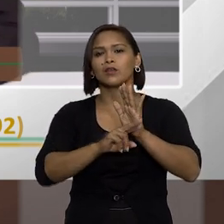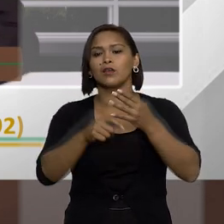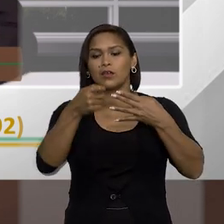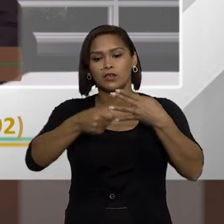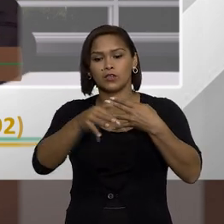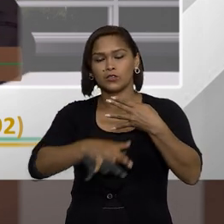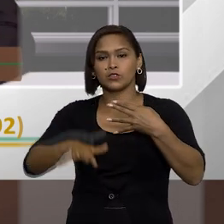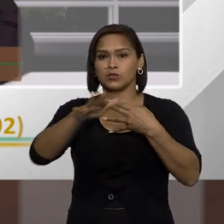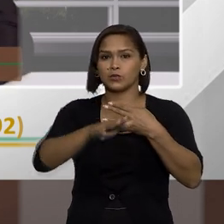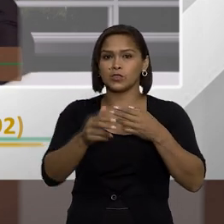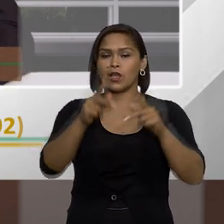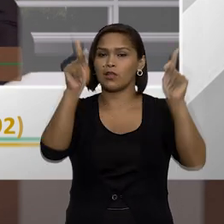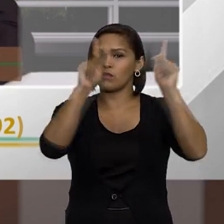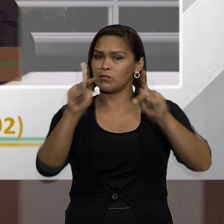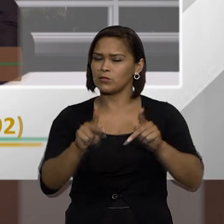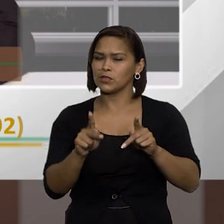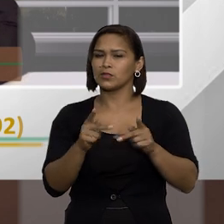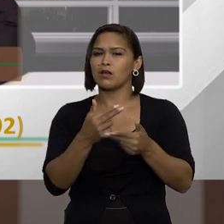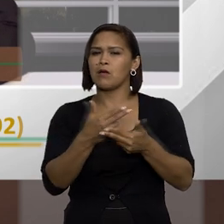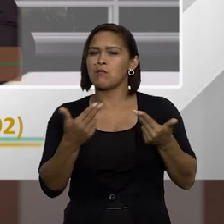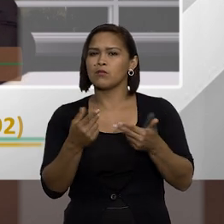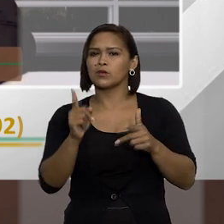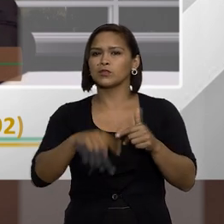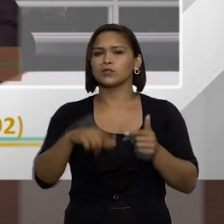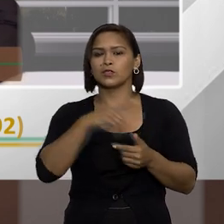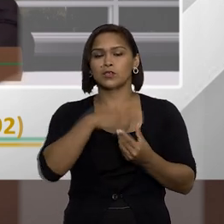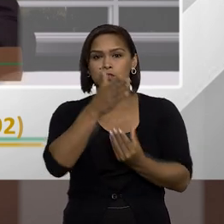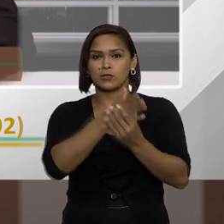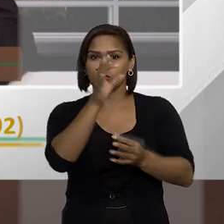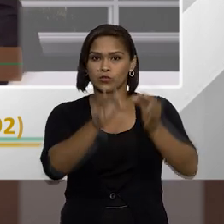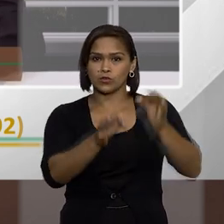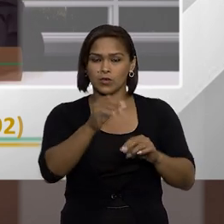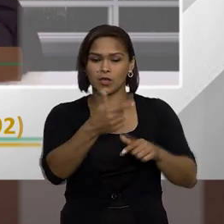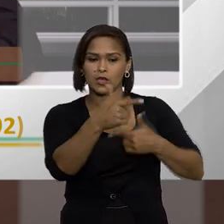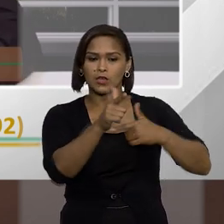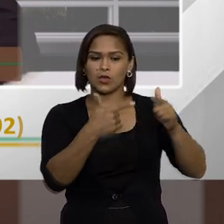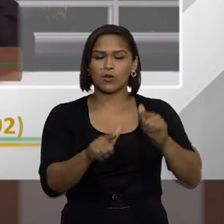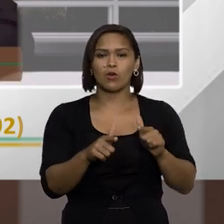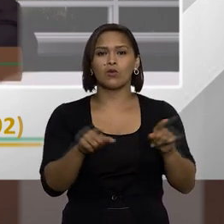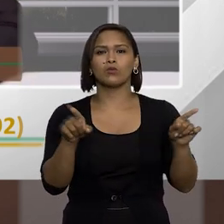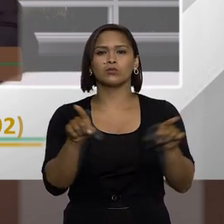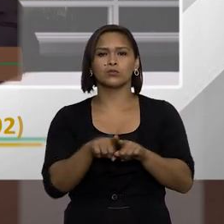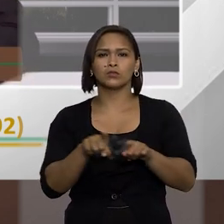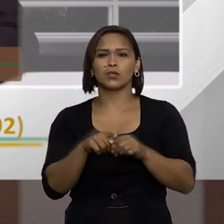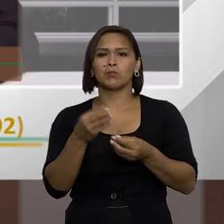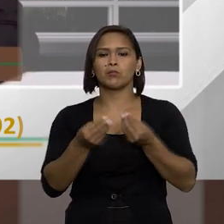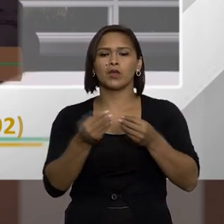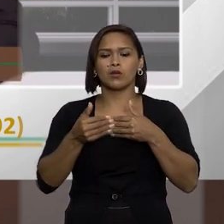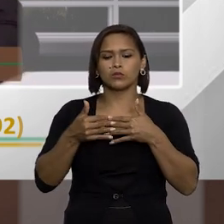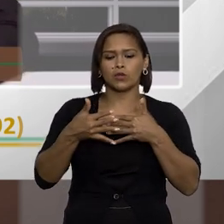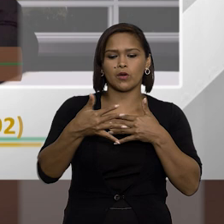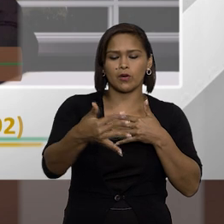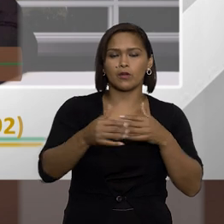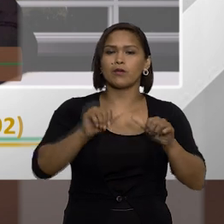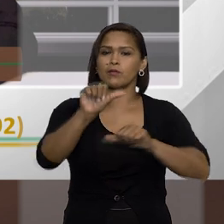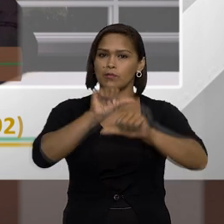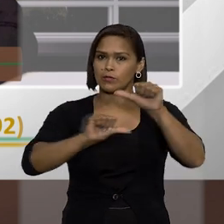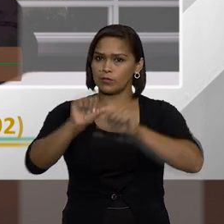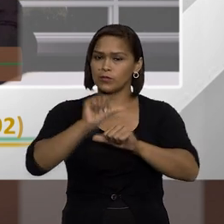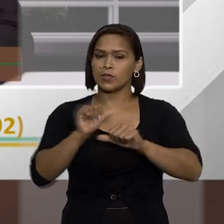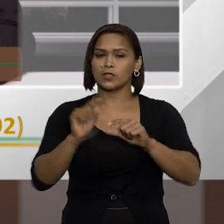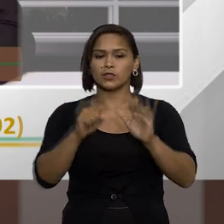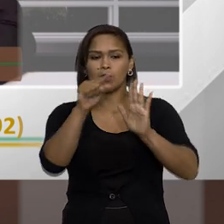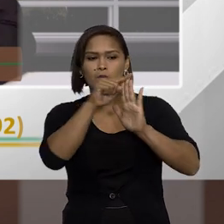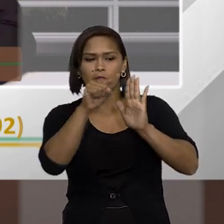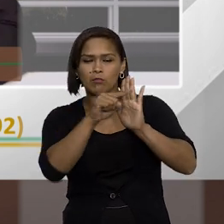e a jurisprudência muitas vezes ela não é pacífica nós temos julgados em um sentido em outro com o tempo ele pode se alternar e também